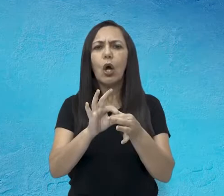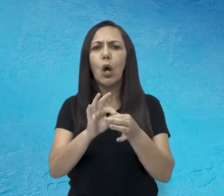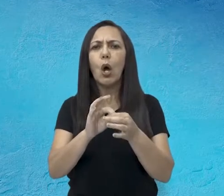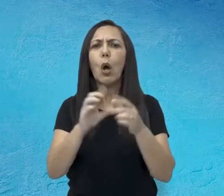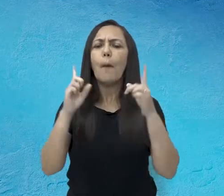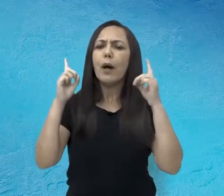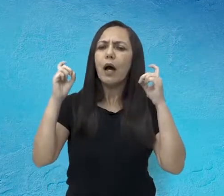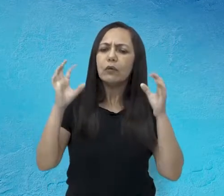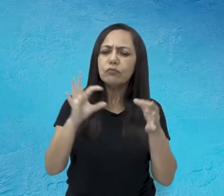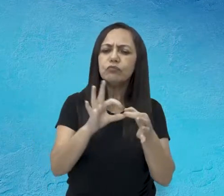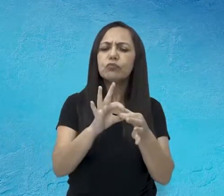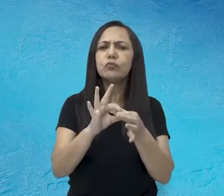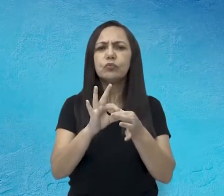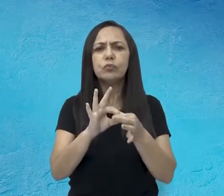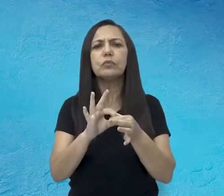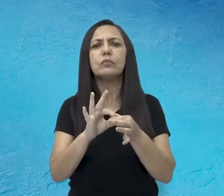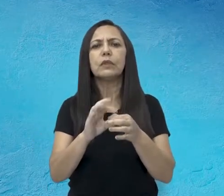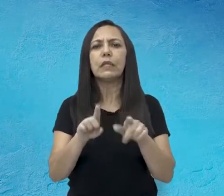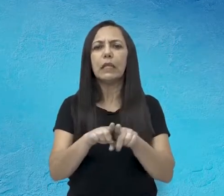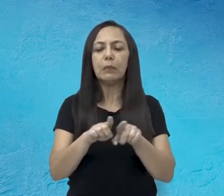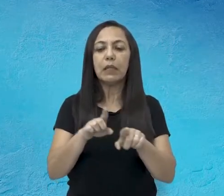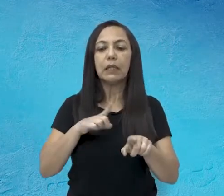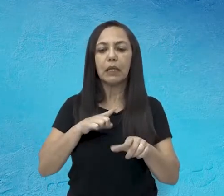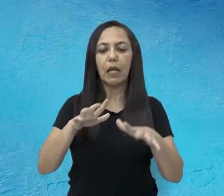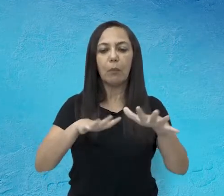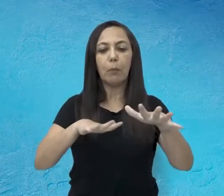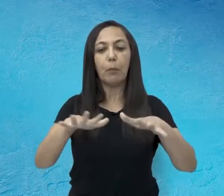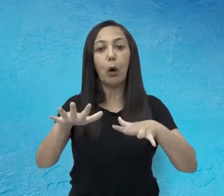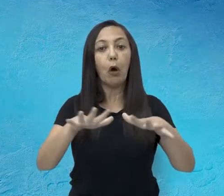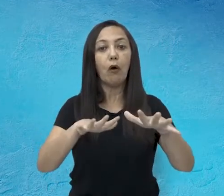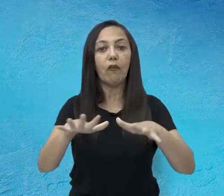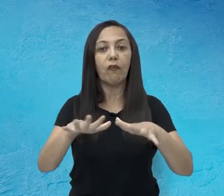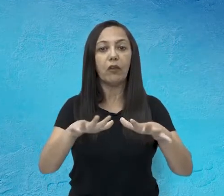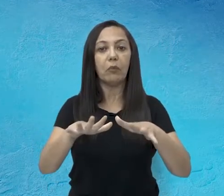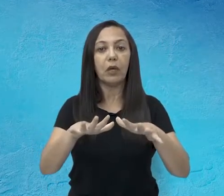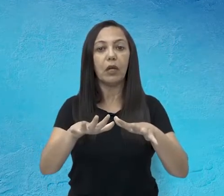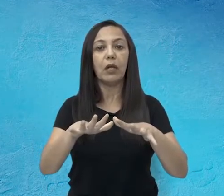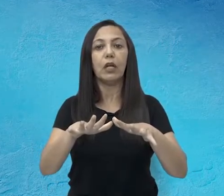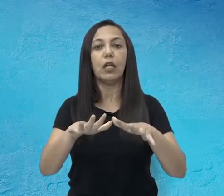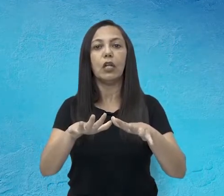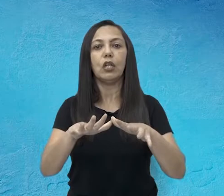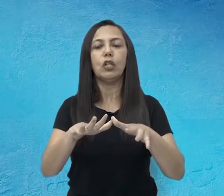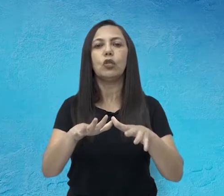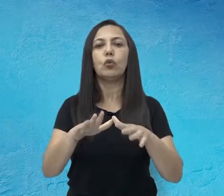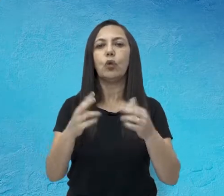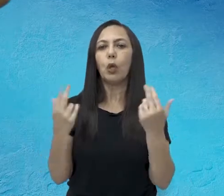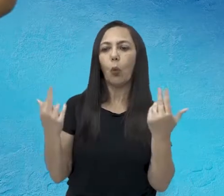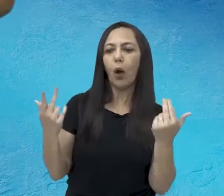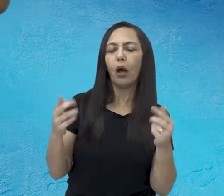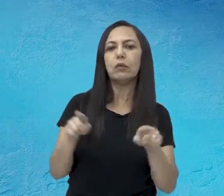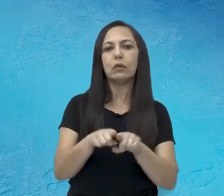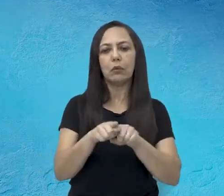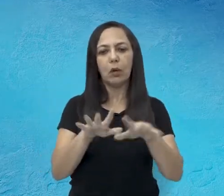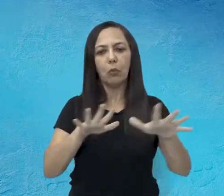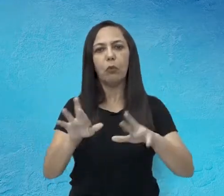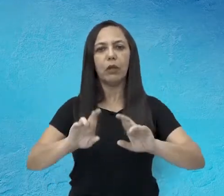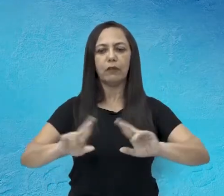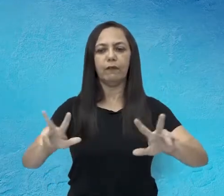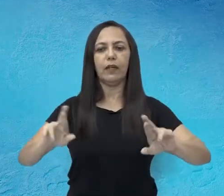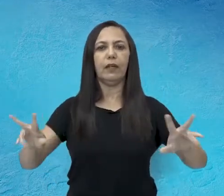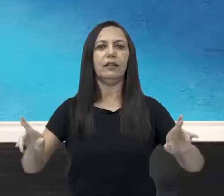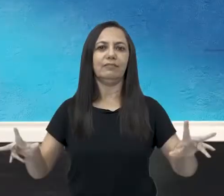e tanto tem movimentos simétricos como tem movimentos assimétricos,